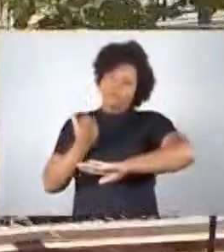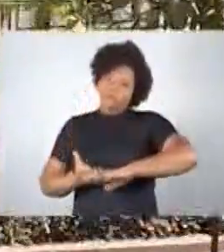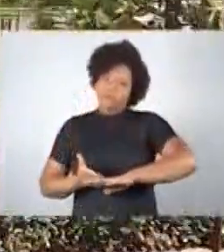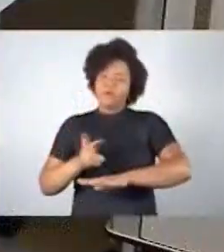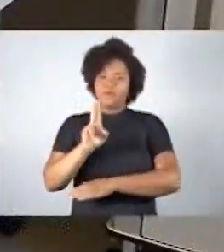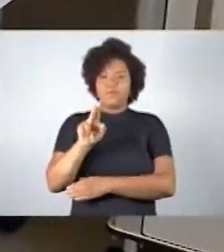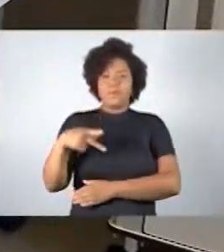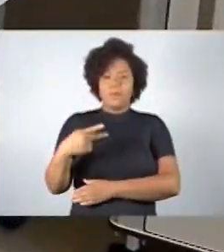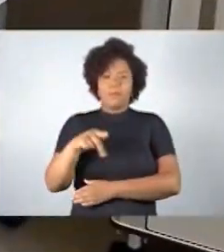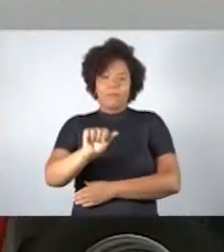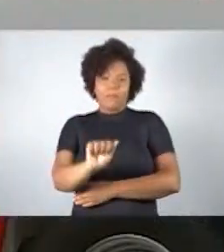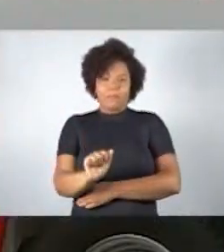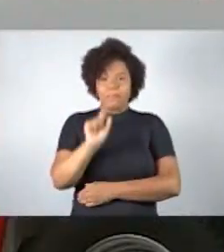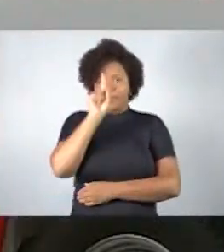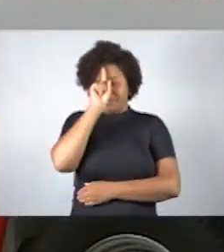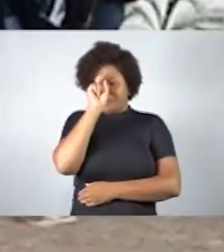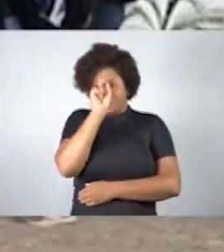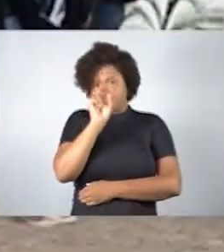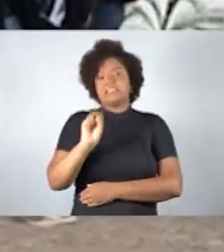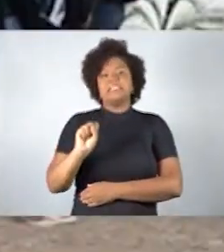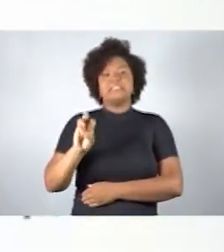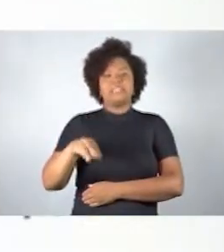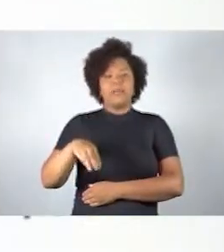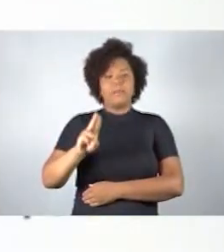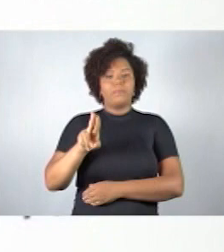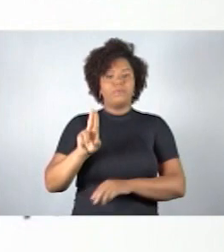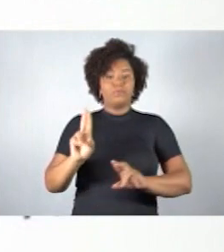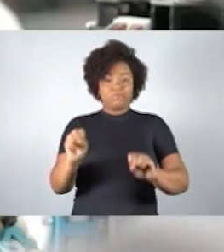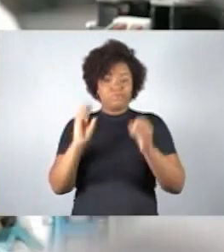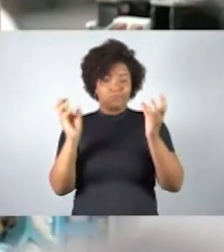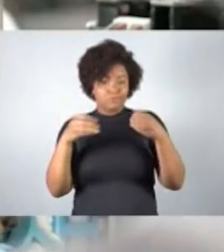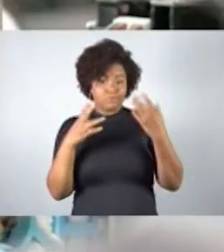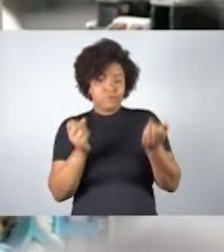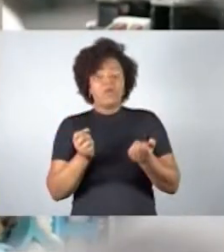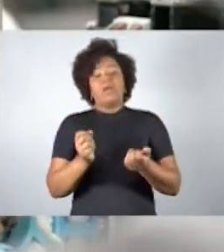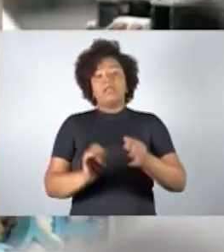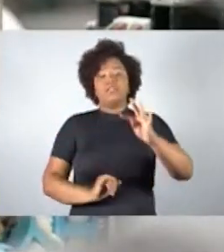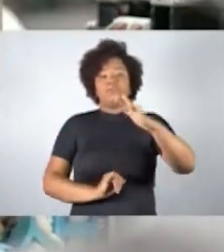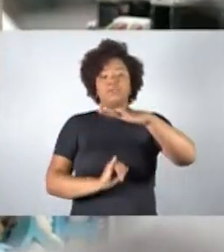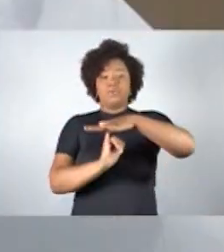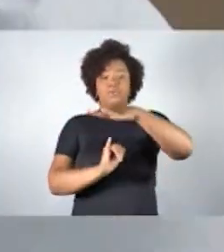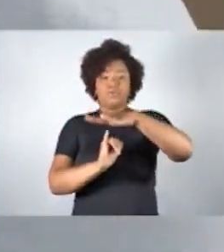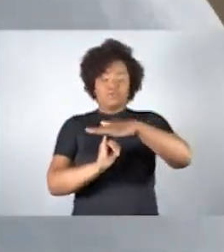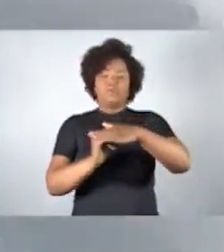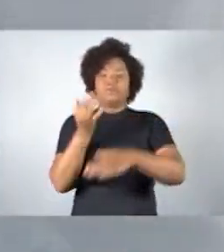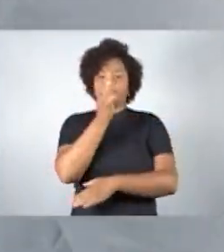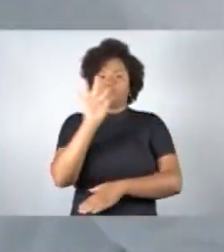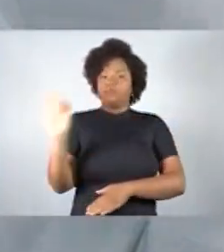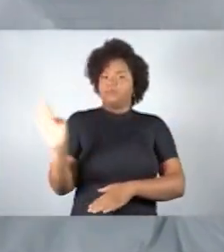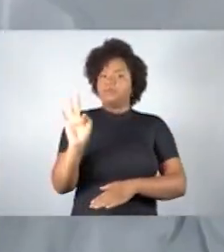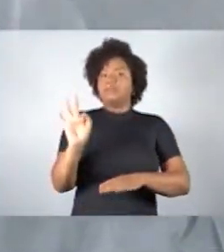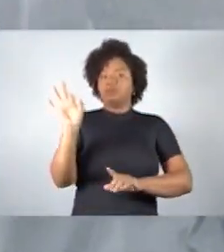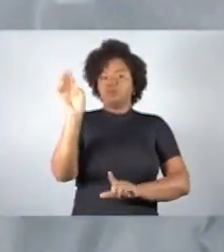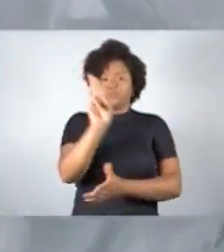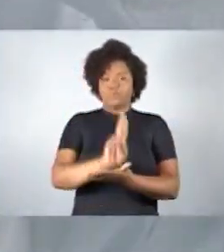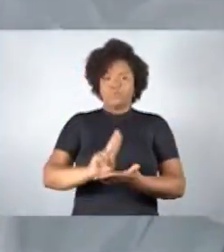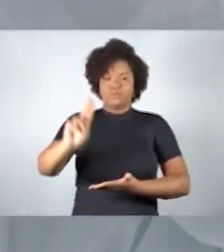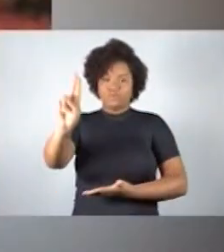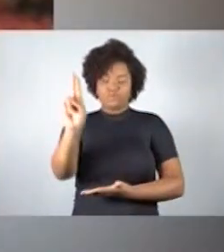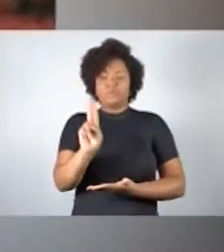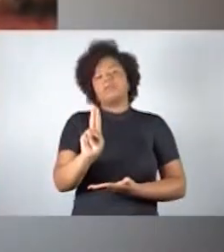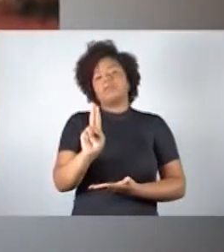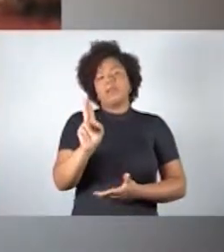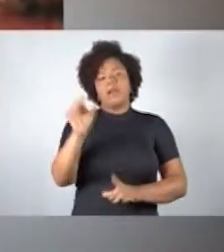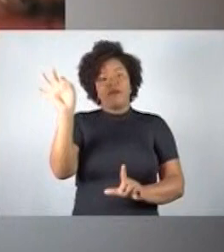integral, as UPAs, o SAMU, institutos federais, universidades, as cotas de acesso ao ensino superior.